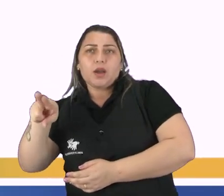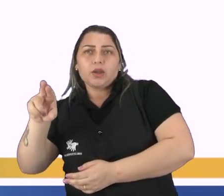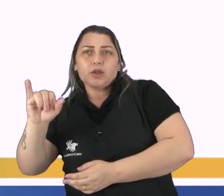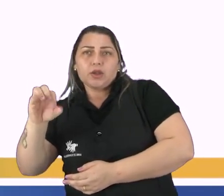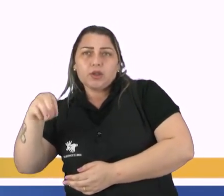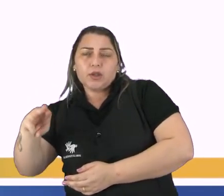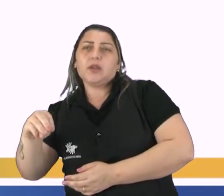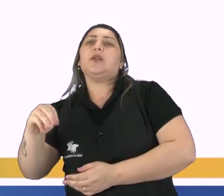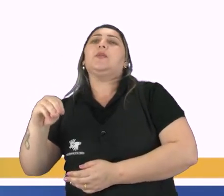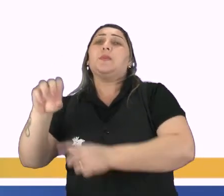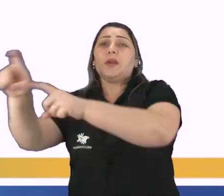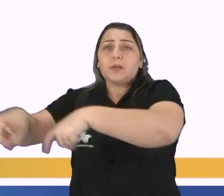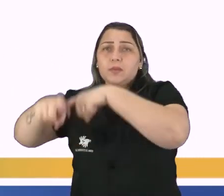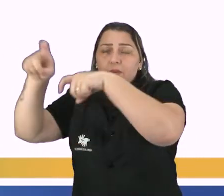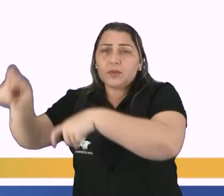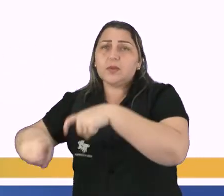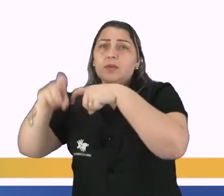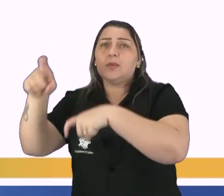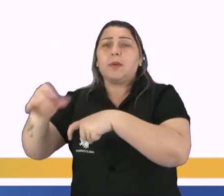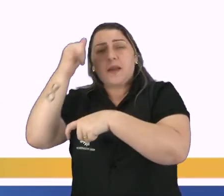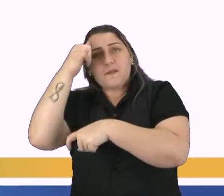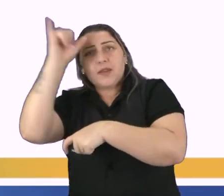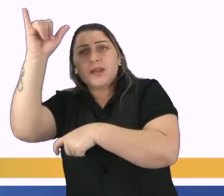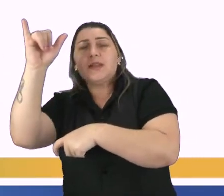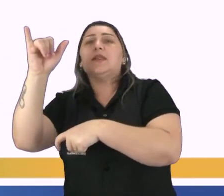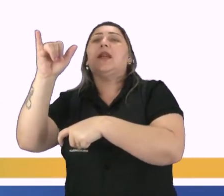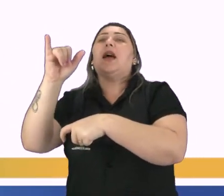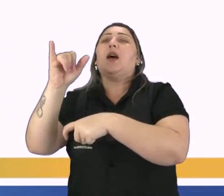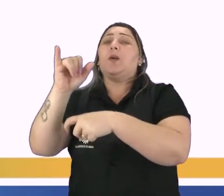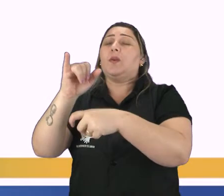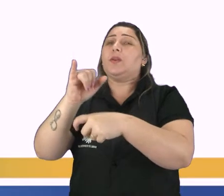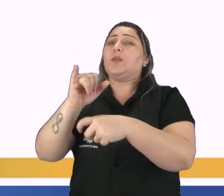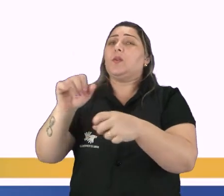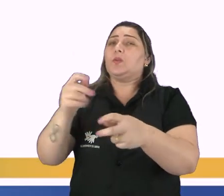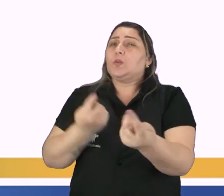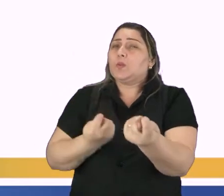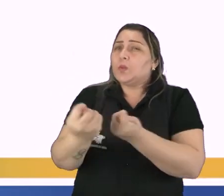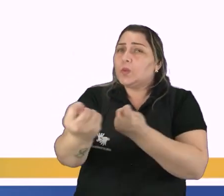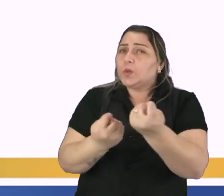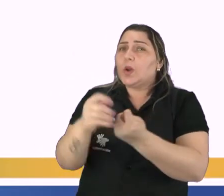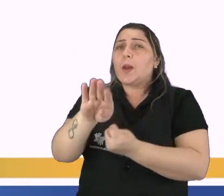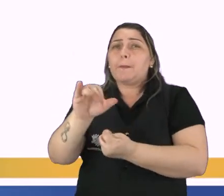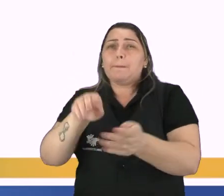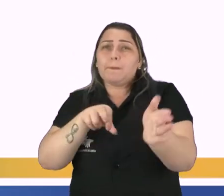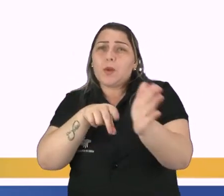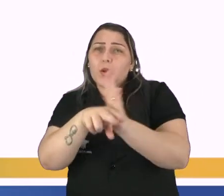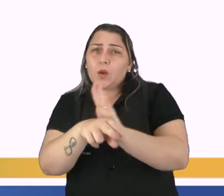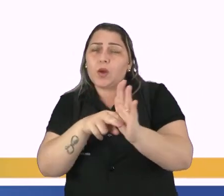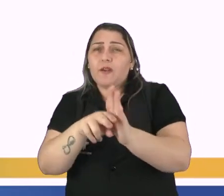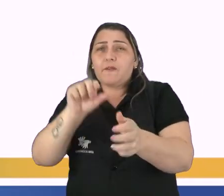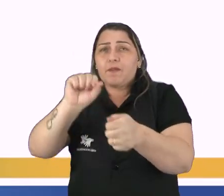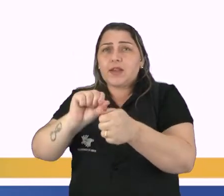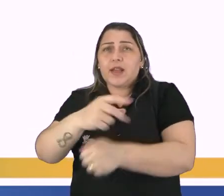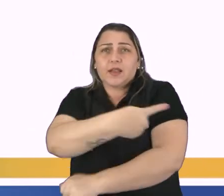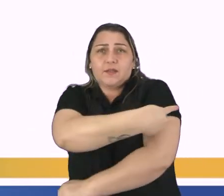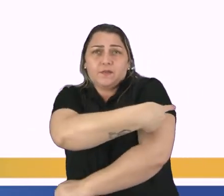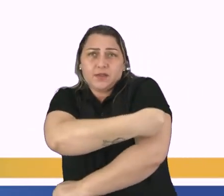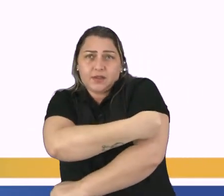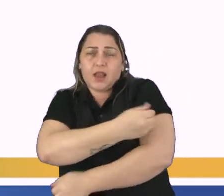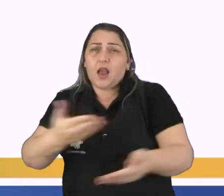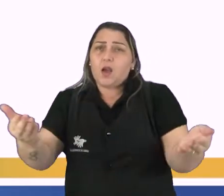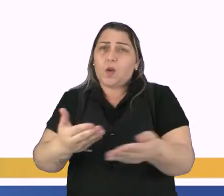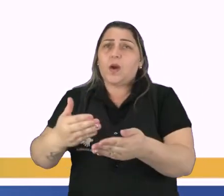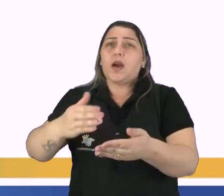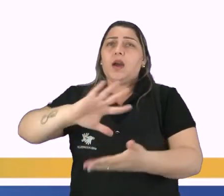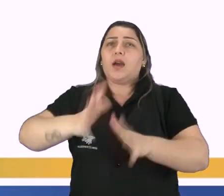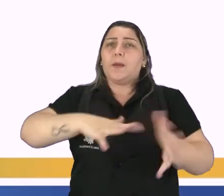resistentes às pragas, controle biológico, produção das vacinas, nós estamos agora em um momento de